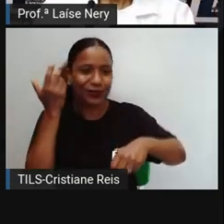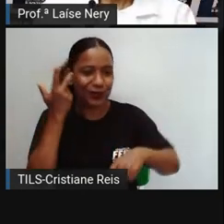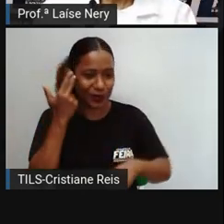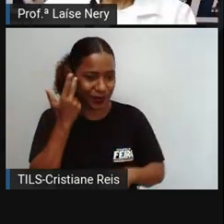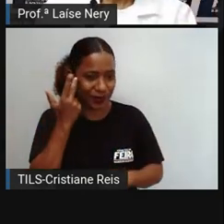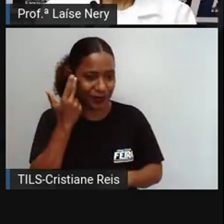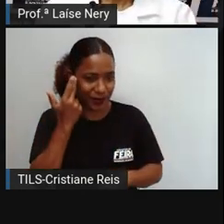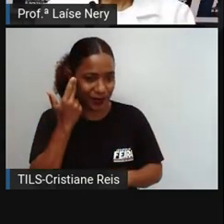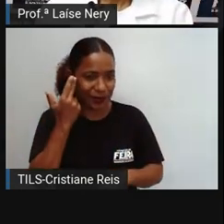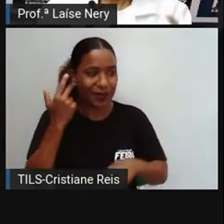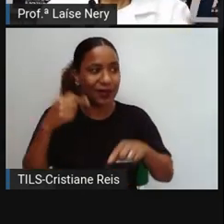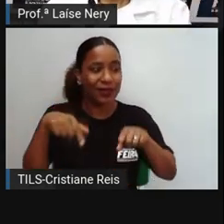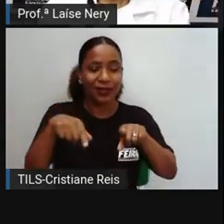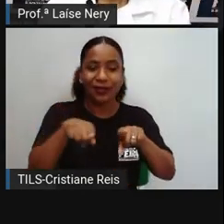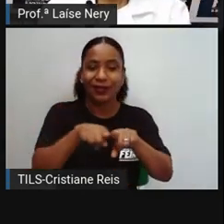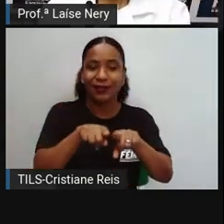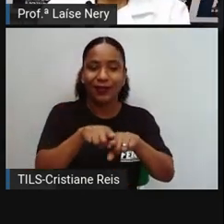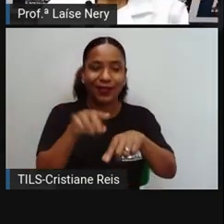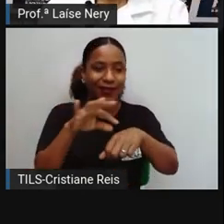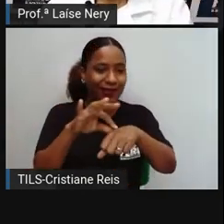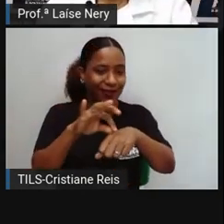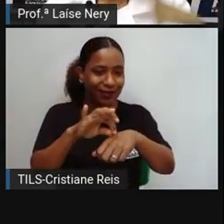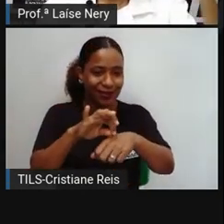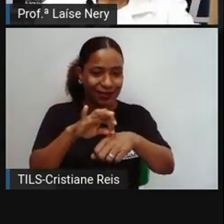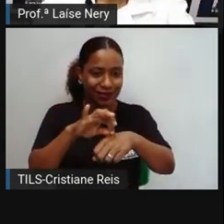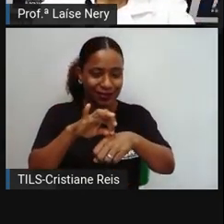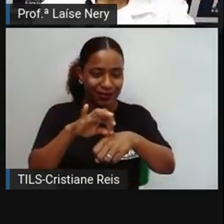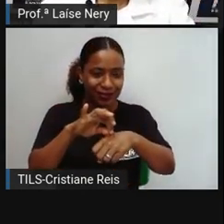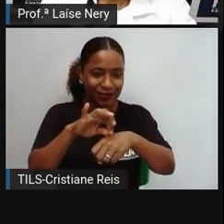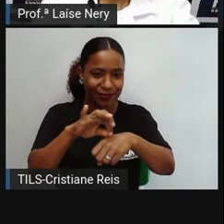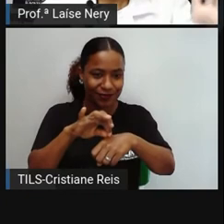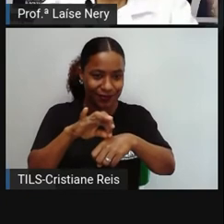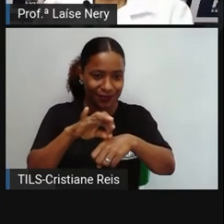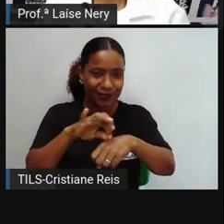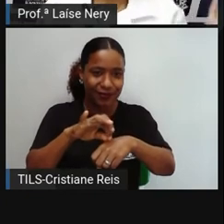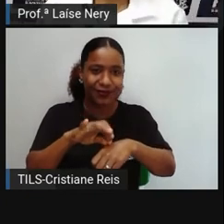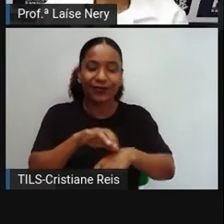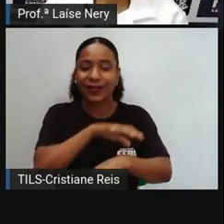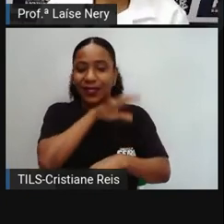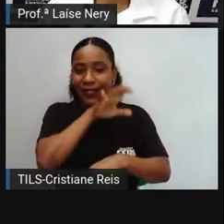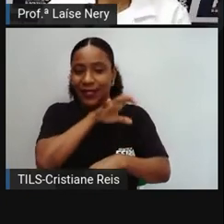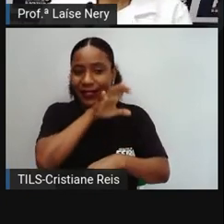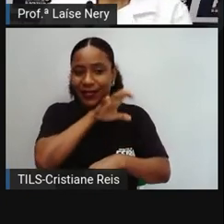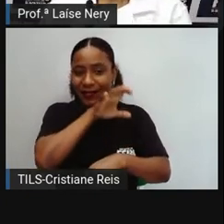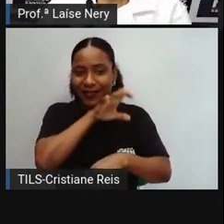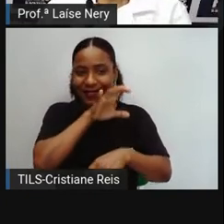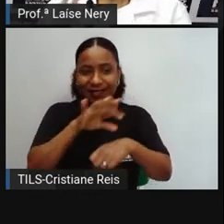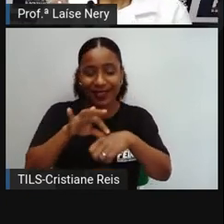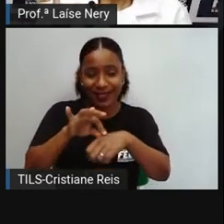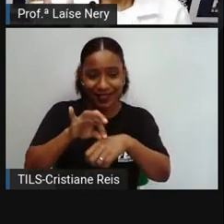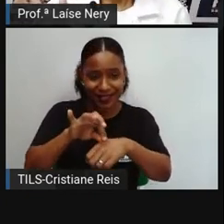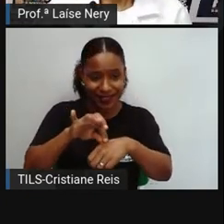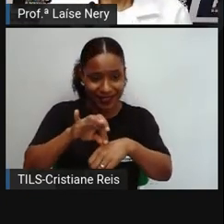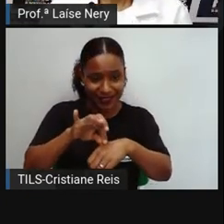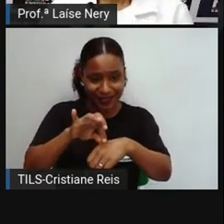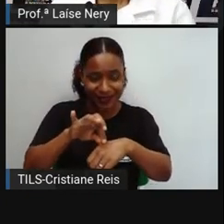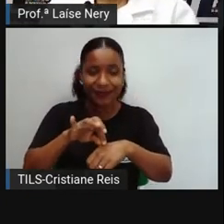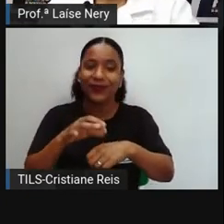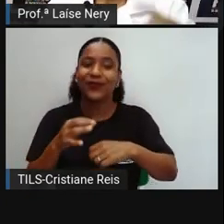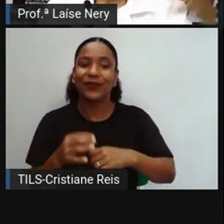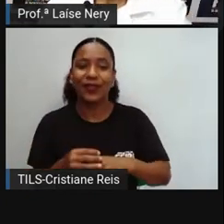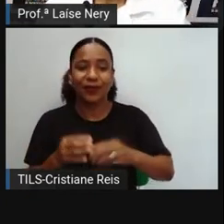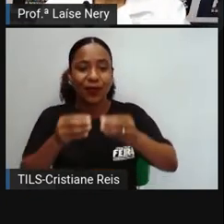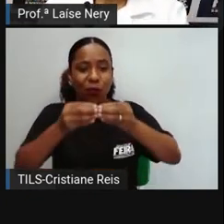Uma carne é a mesma carne que estava lá no animal quando ele estava vivo. Os